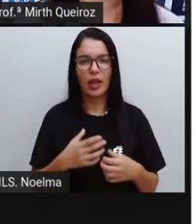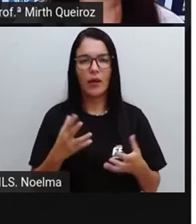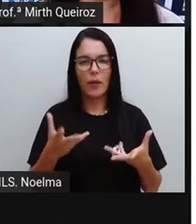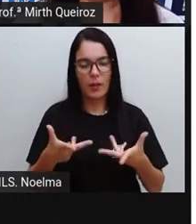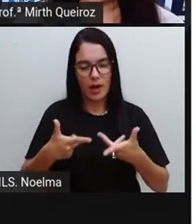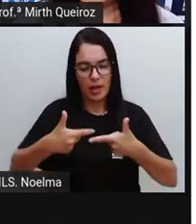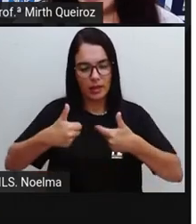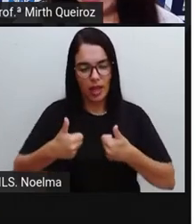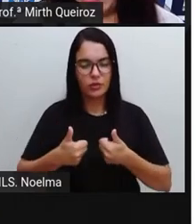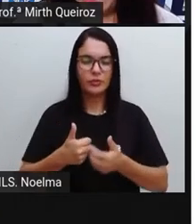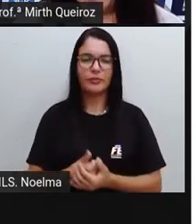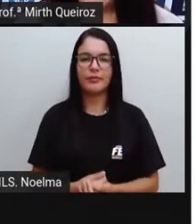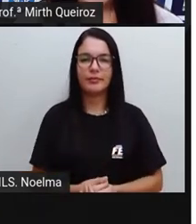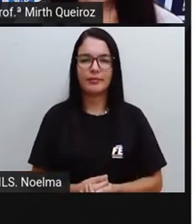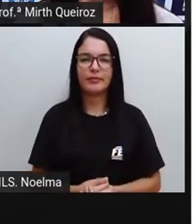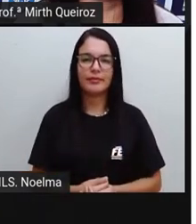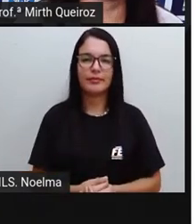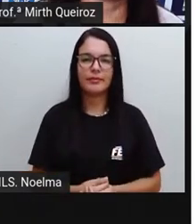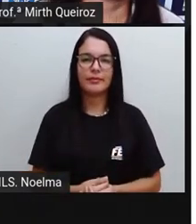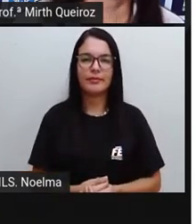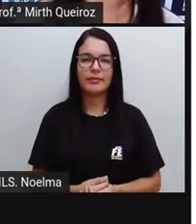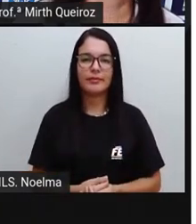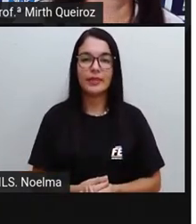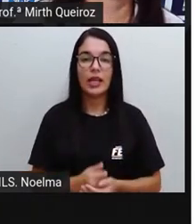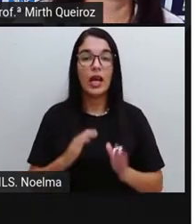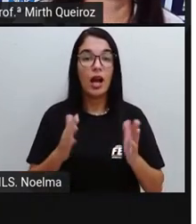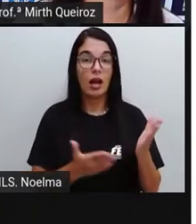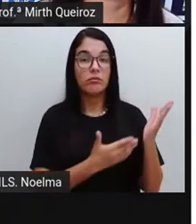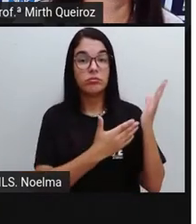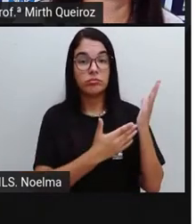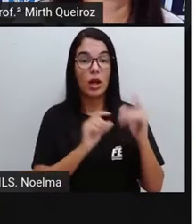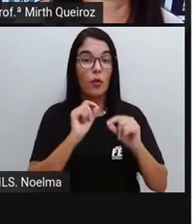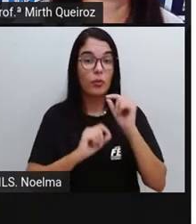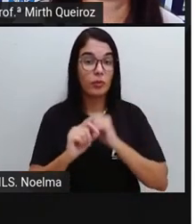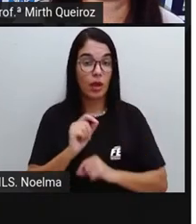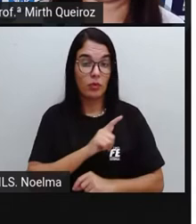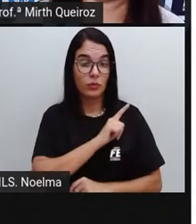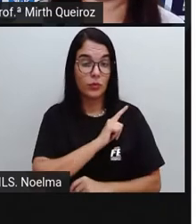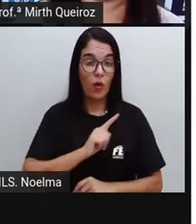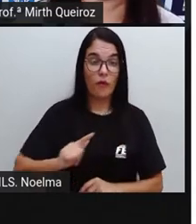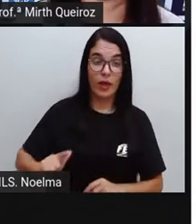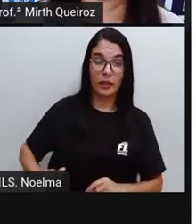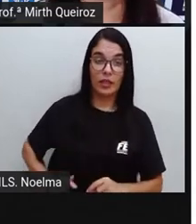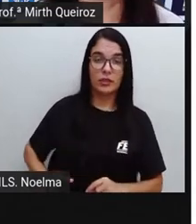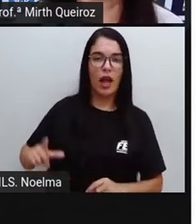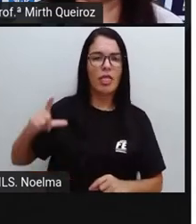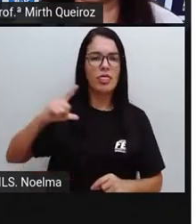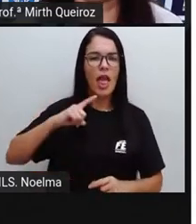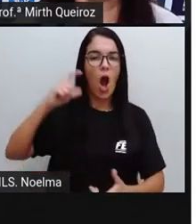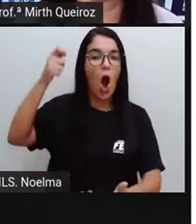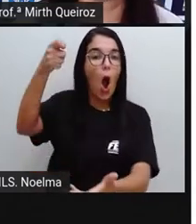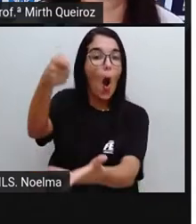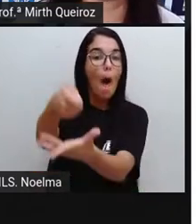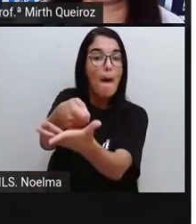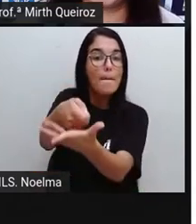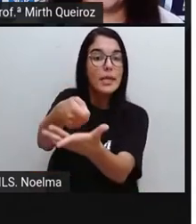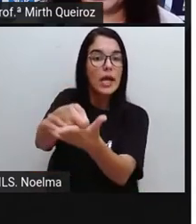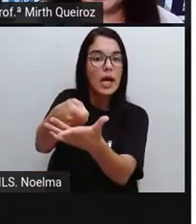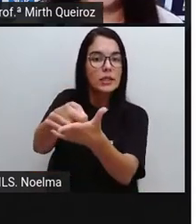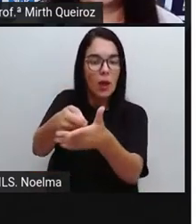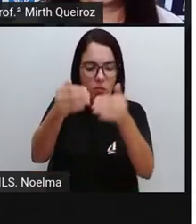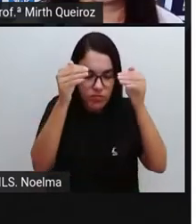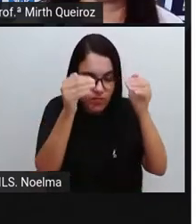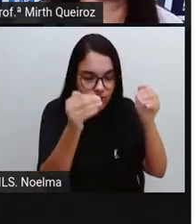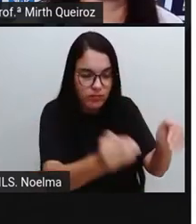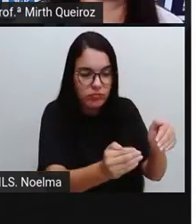adequada Com qualidade Os governantes Eles têm Eles têm A obrigação Em cumprir